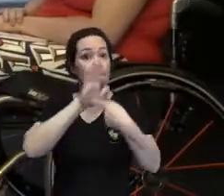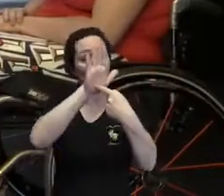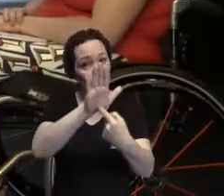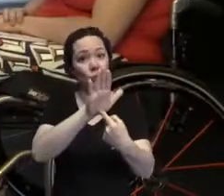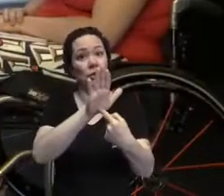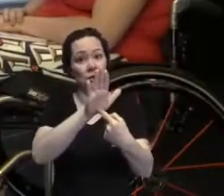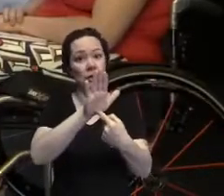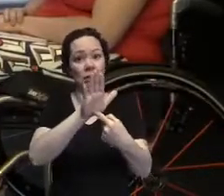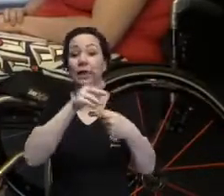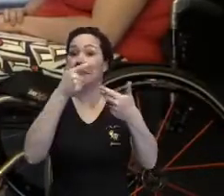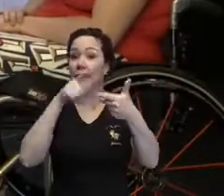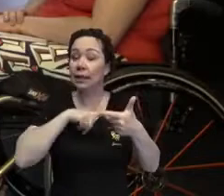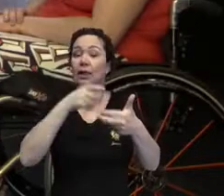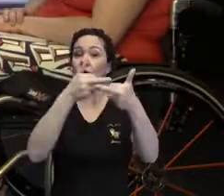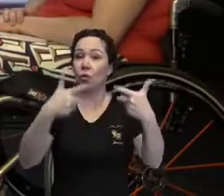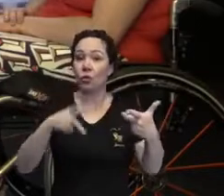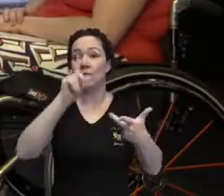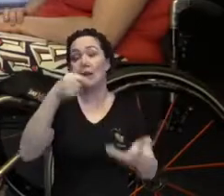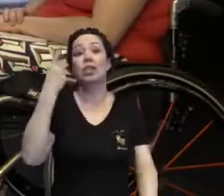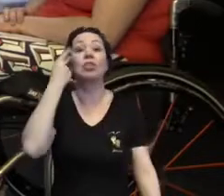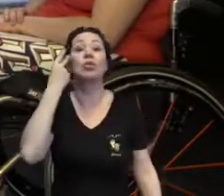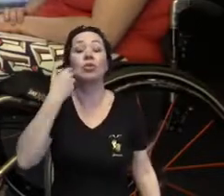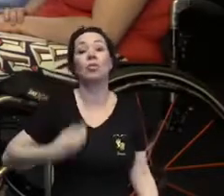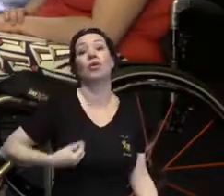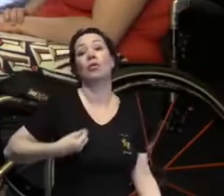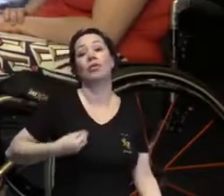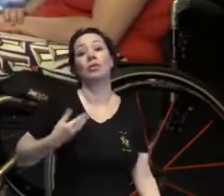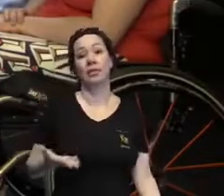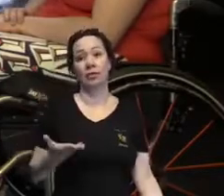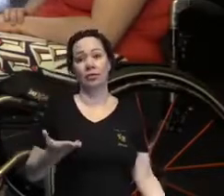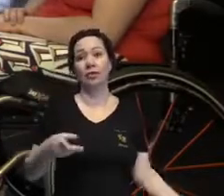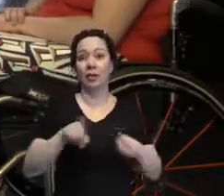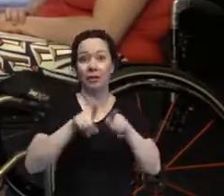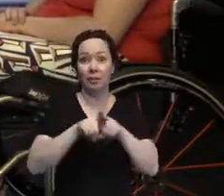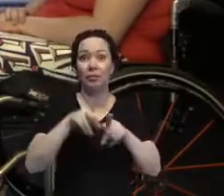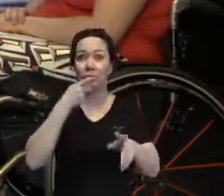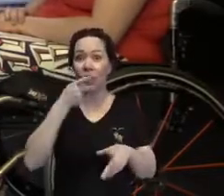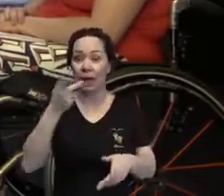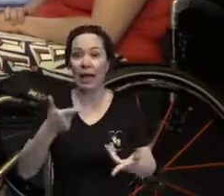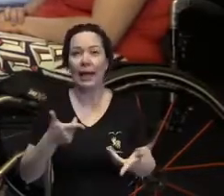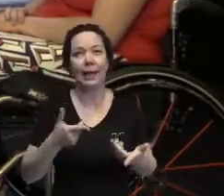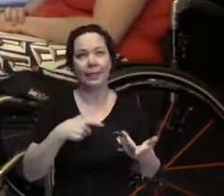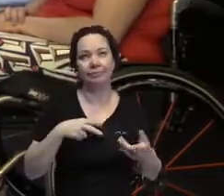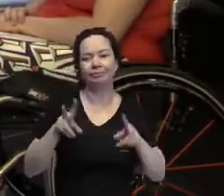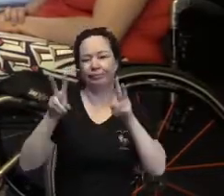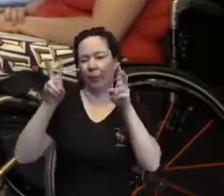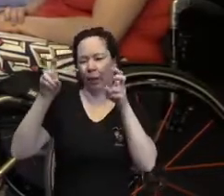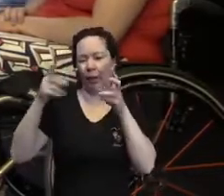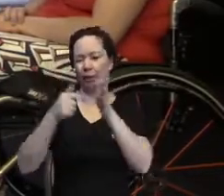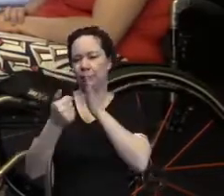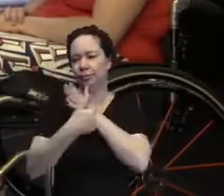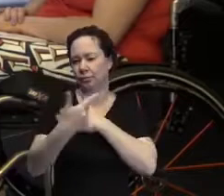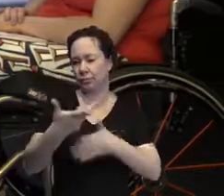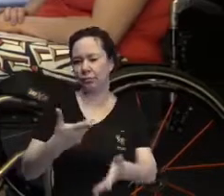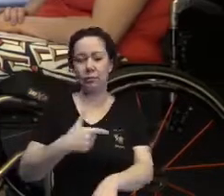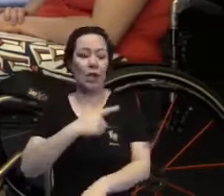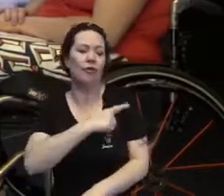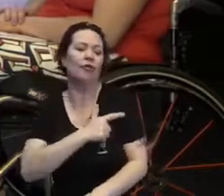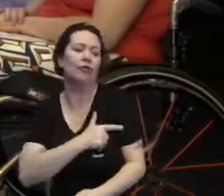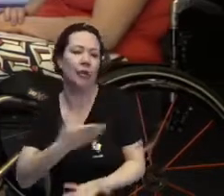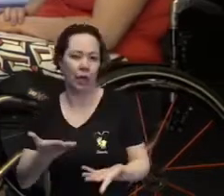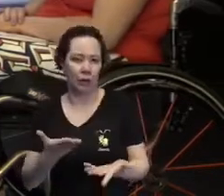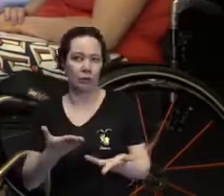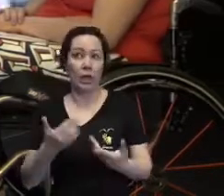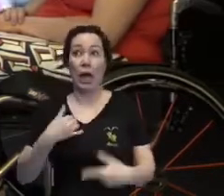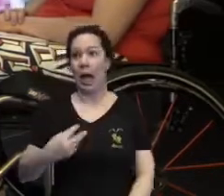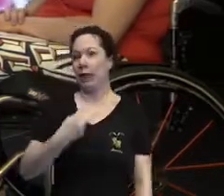é também falar sobre o lado feio, que não tem nada de feio, mas que por muita gente é visto como